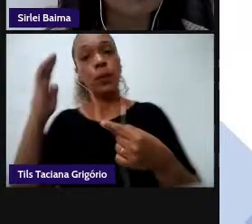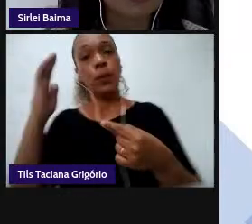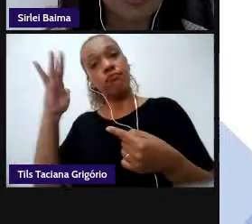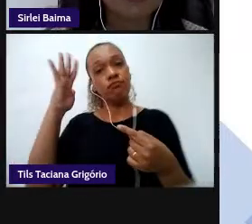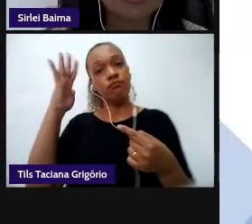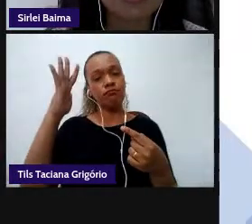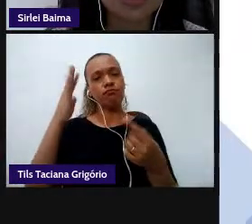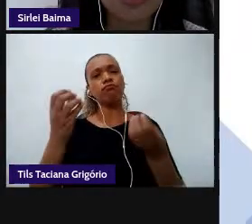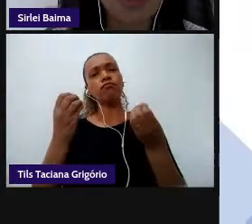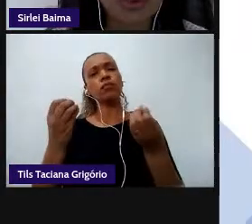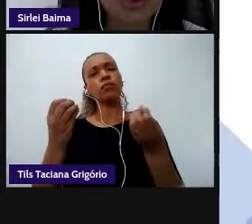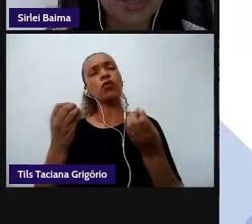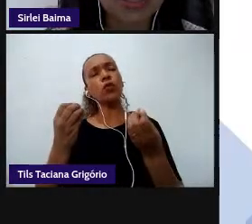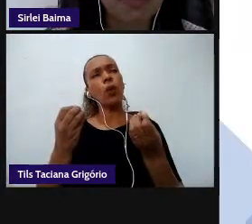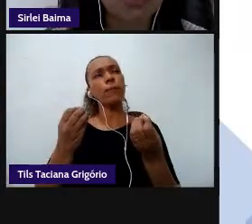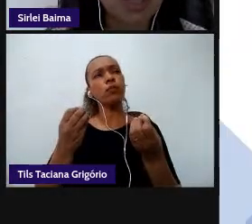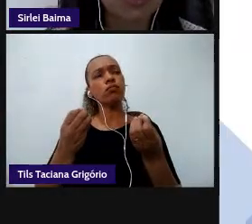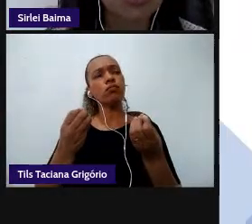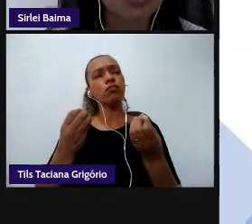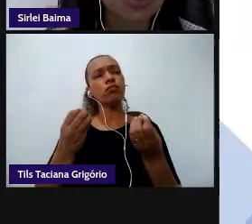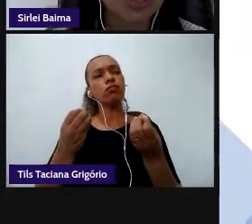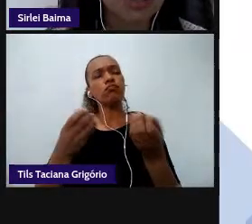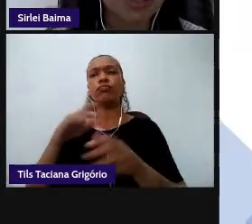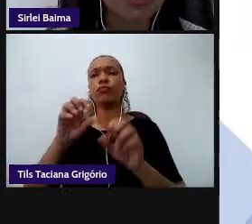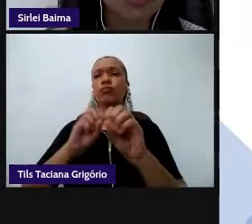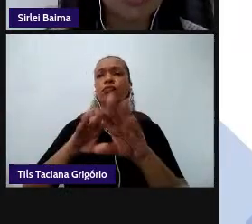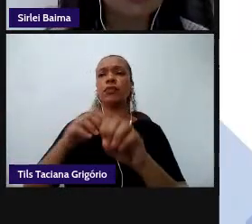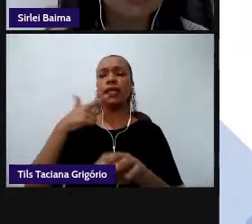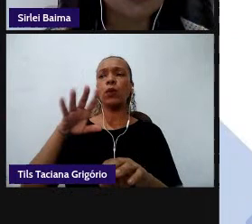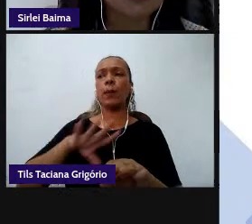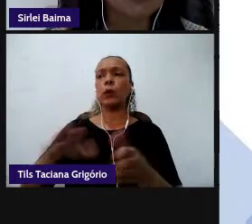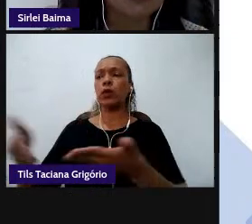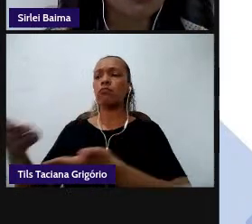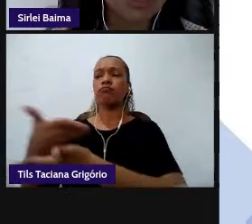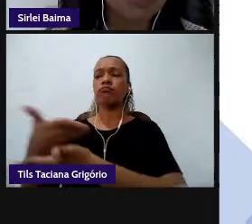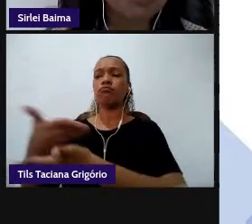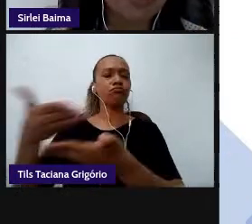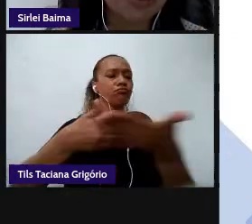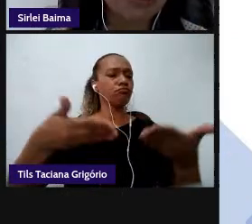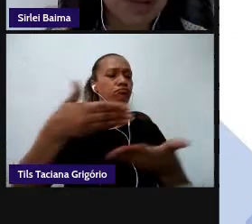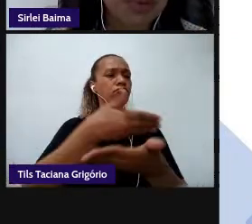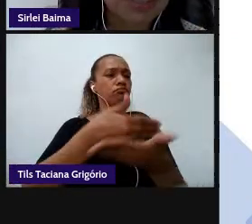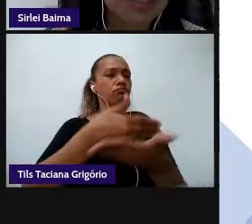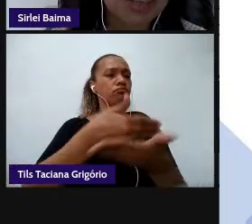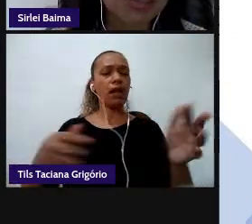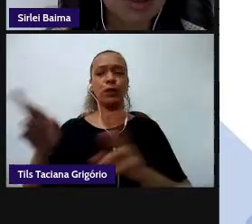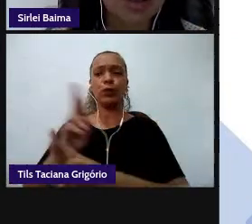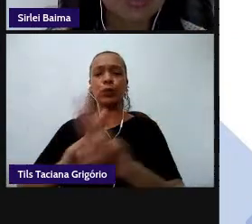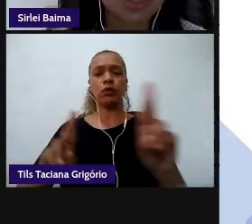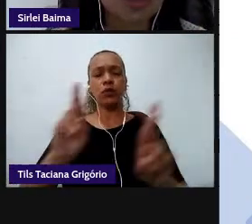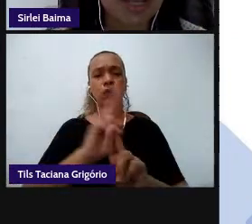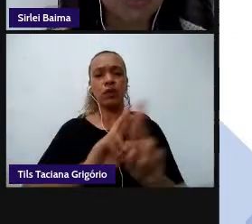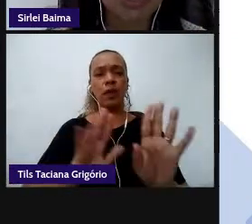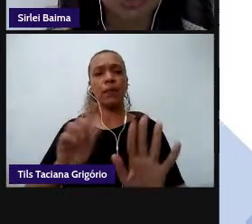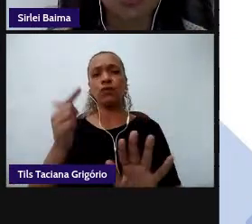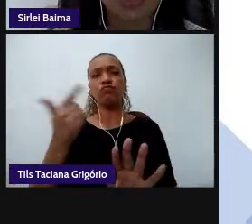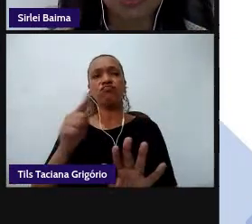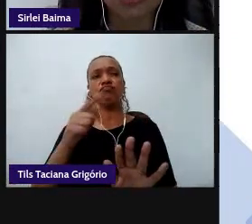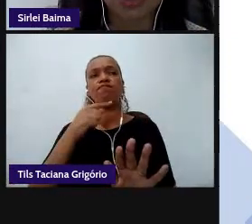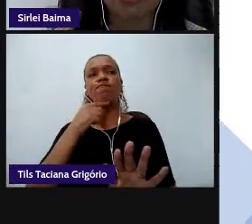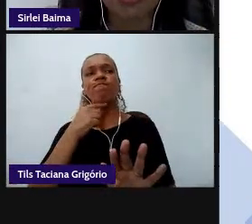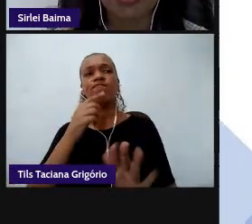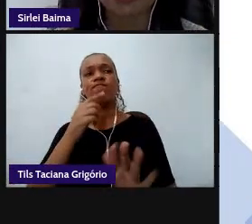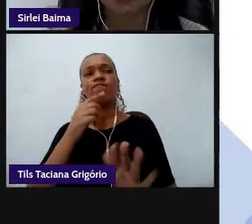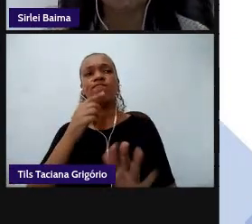interrelacionar o ensino de língua portuguesa pautada nos multiletramentos sem as condições mínimas para o acesso a essas práticas de